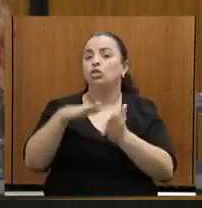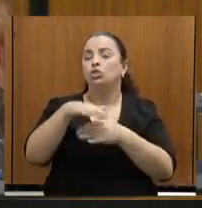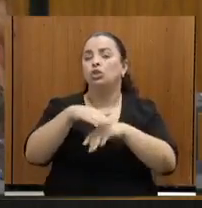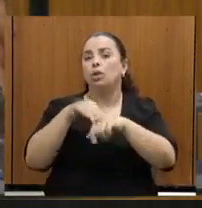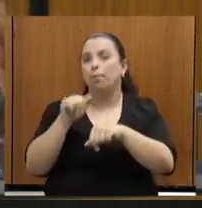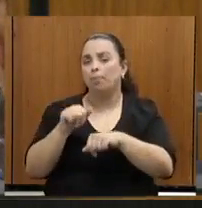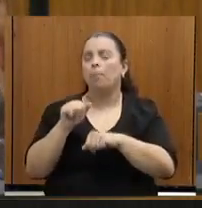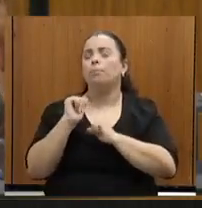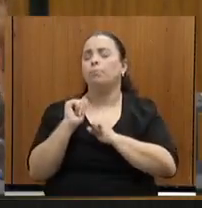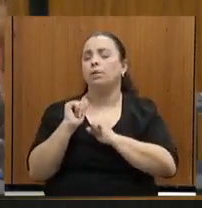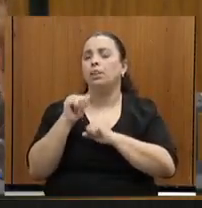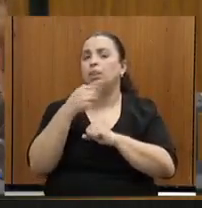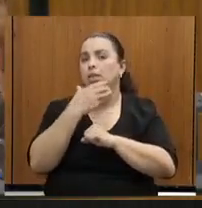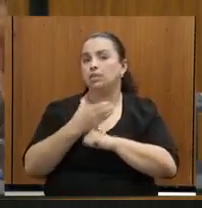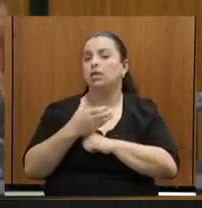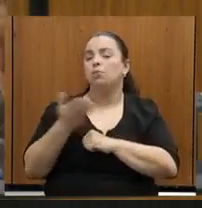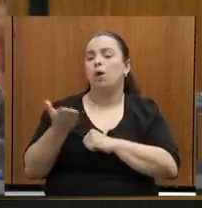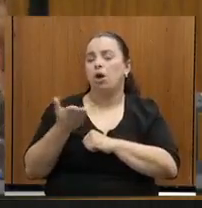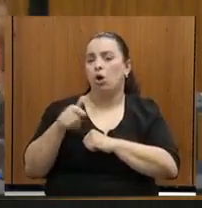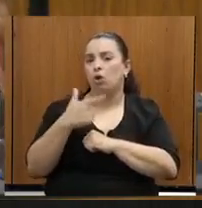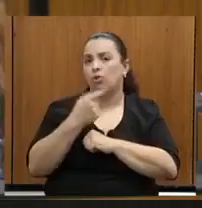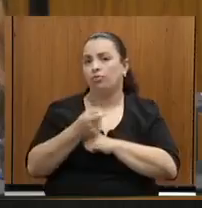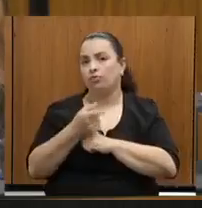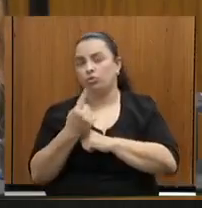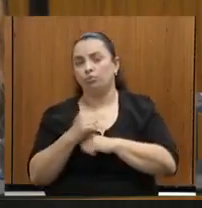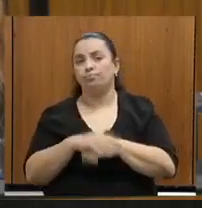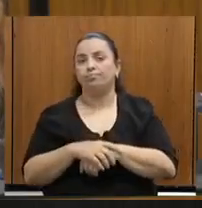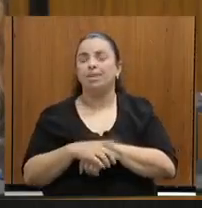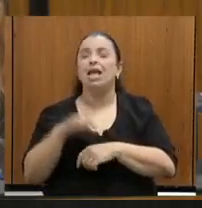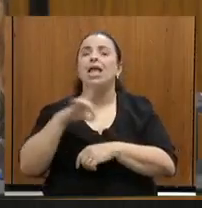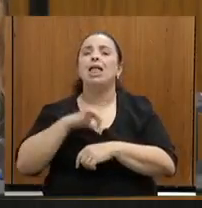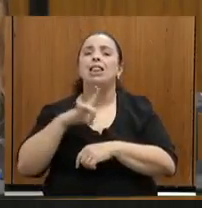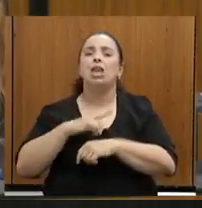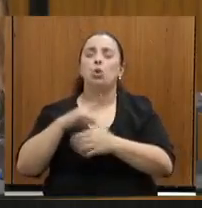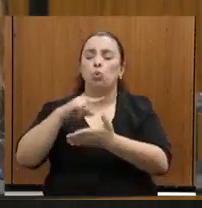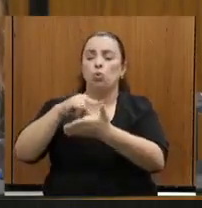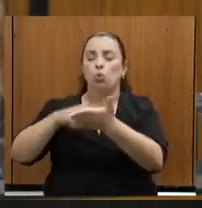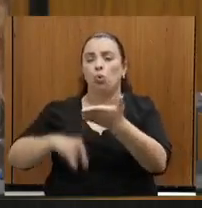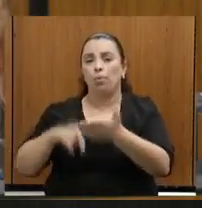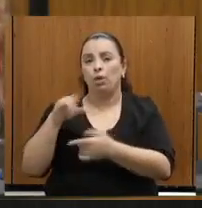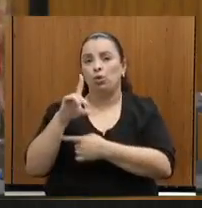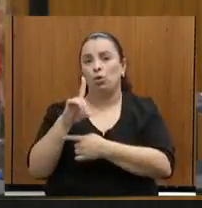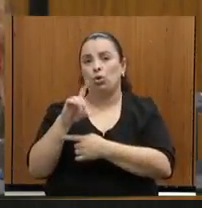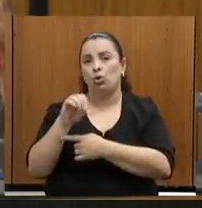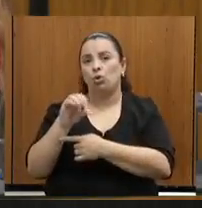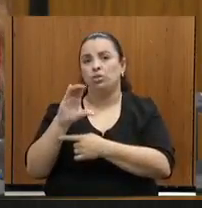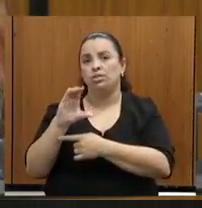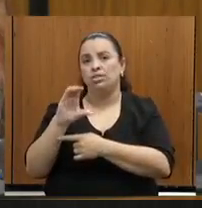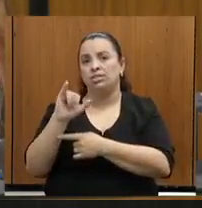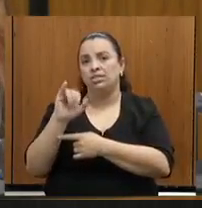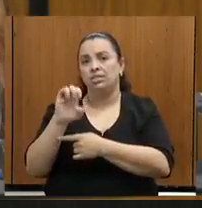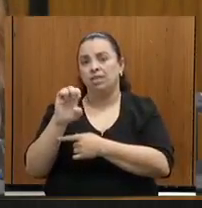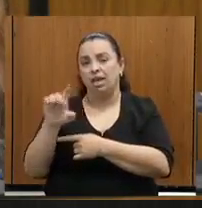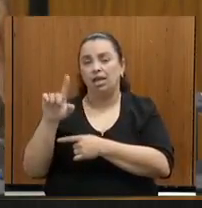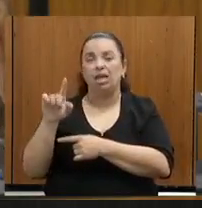o tombamento, o dossiê para o tombamento da Serra do Curral com mais de 1.600 páginas desde 2020.